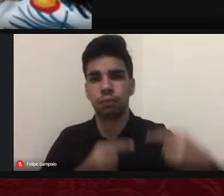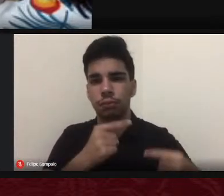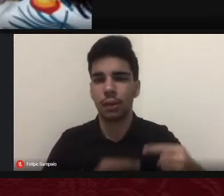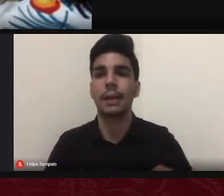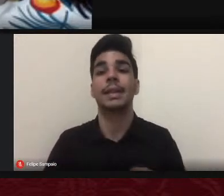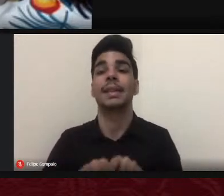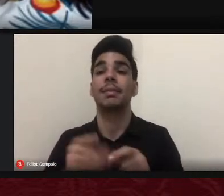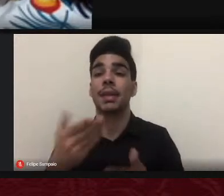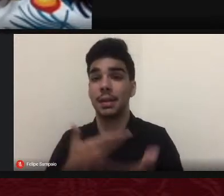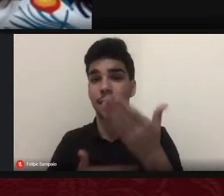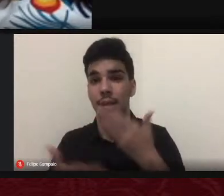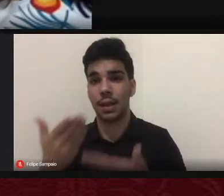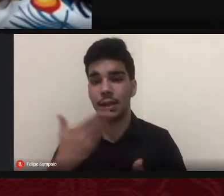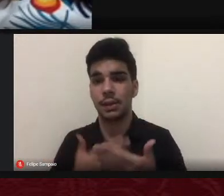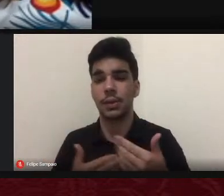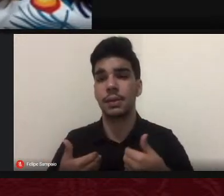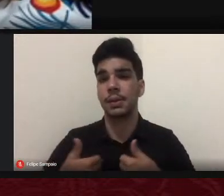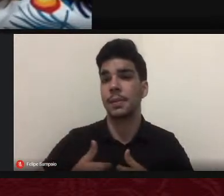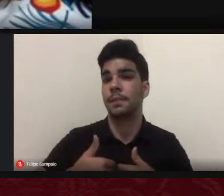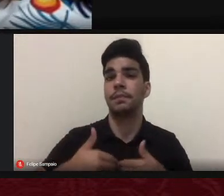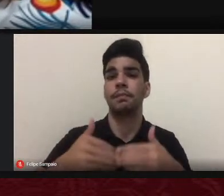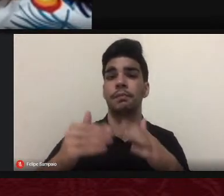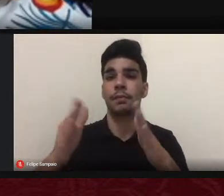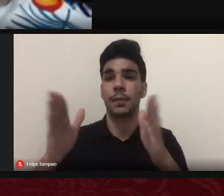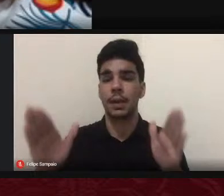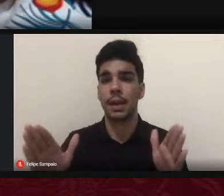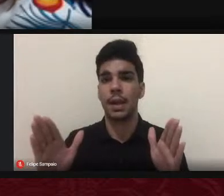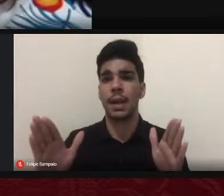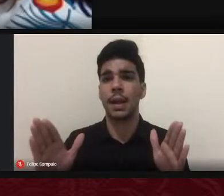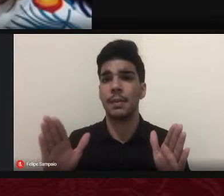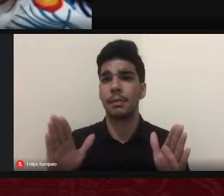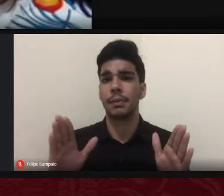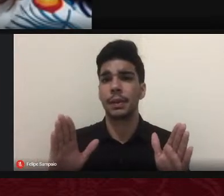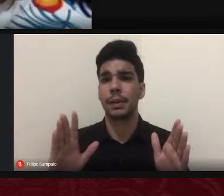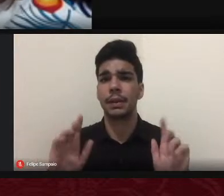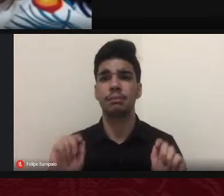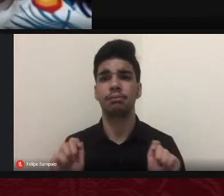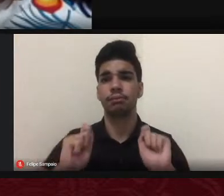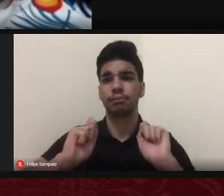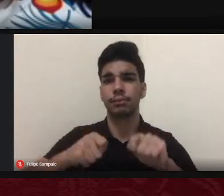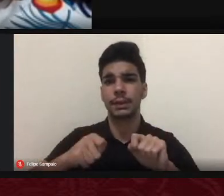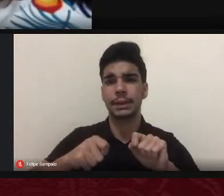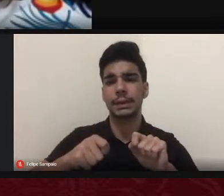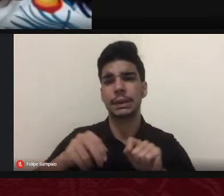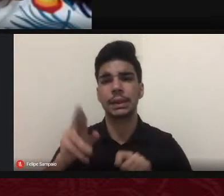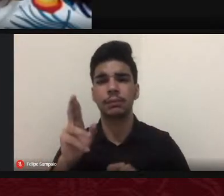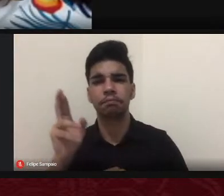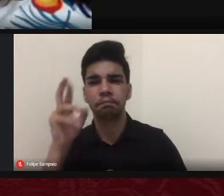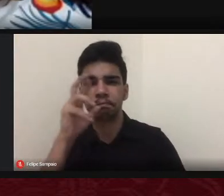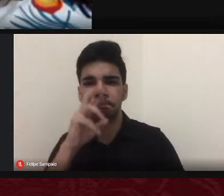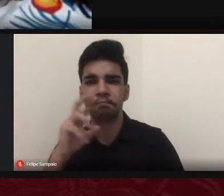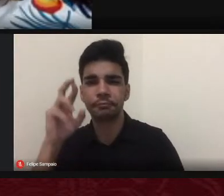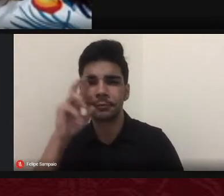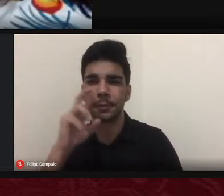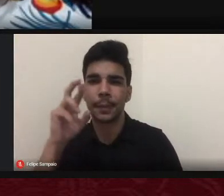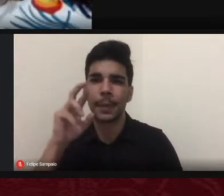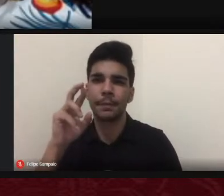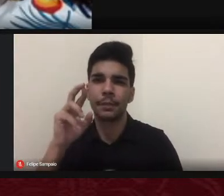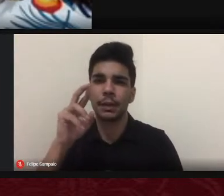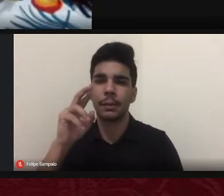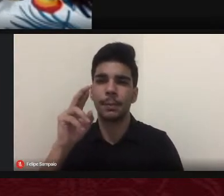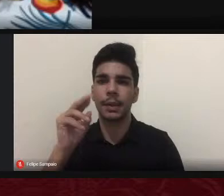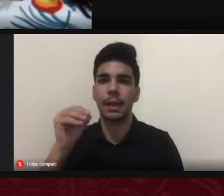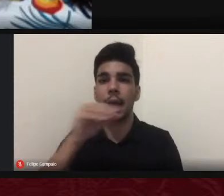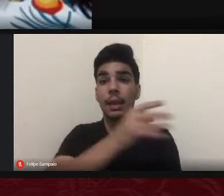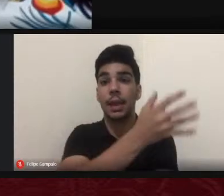abrindo uma necessária reflexão sobre a natureza da fronteira e trata